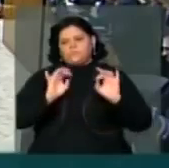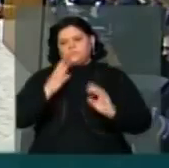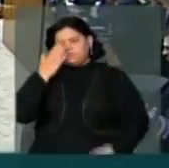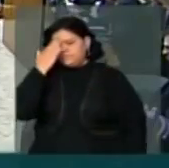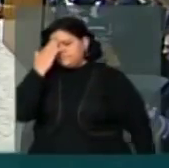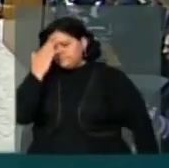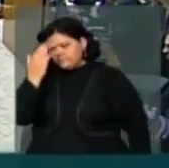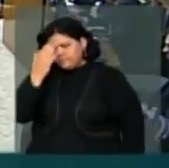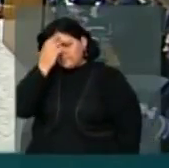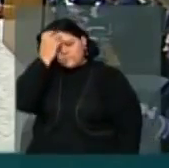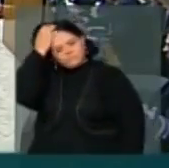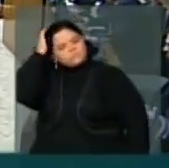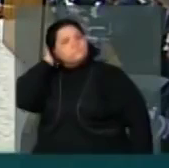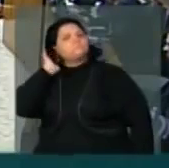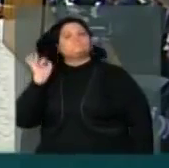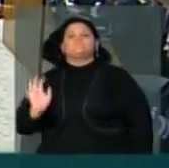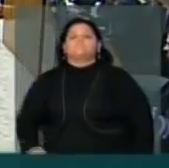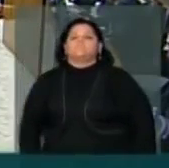Sr. Presidente.